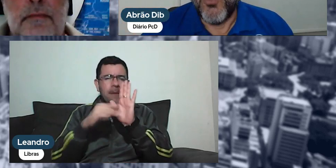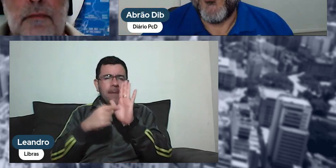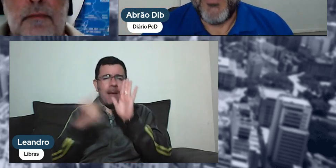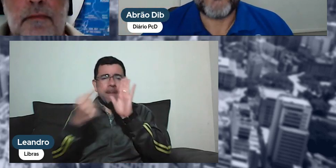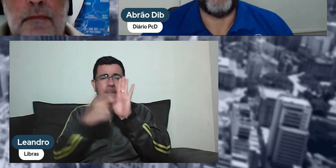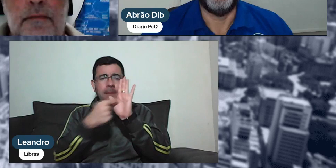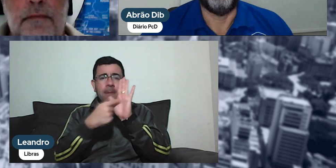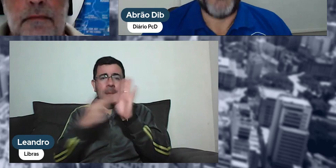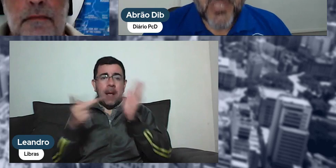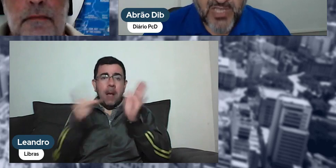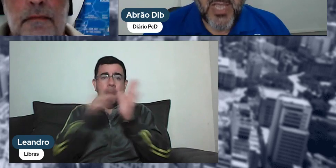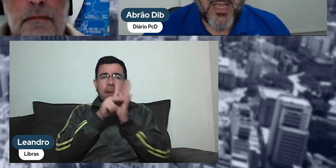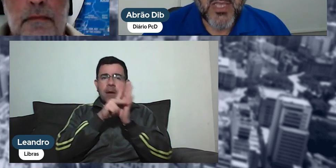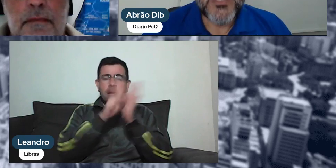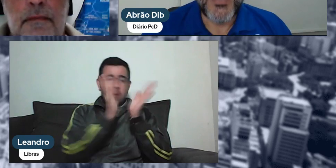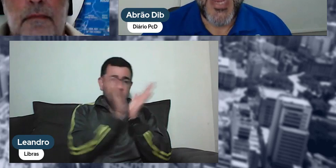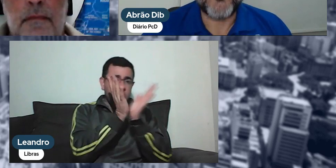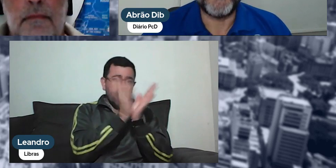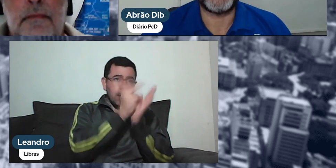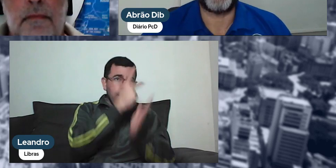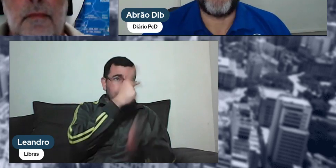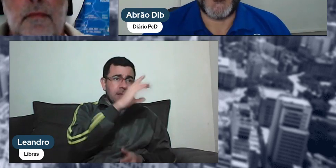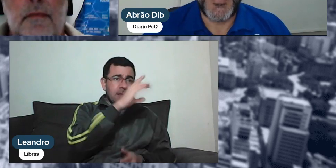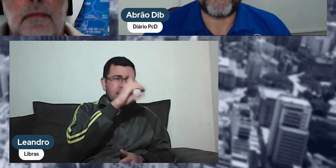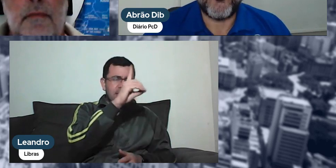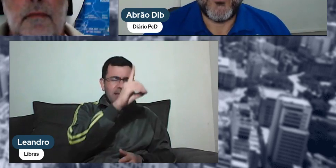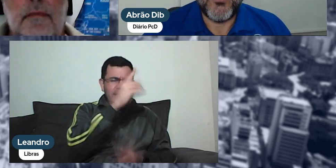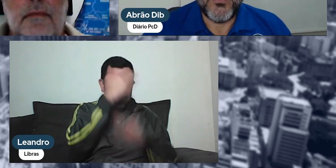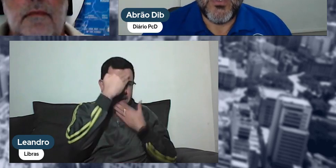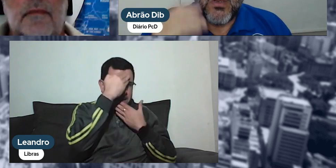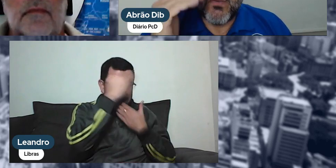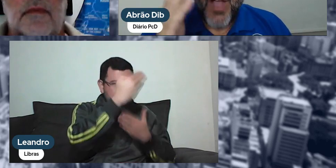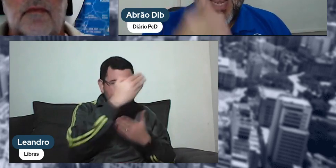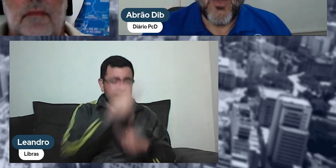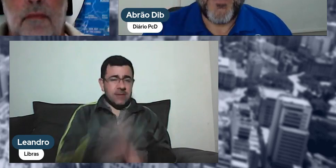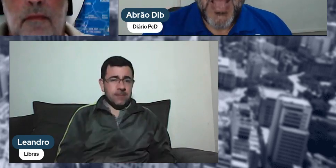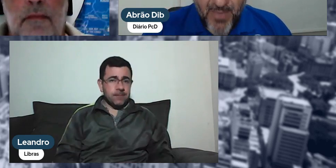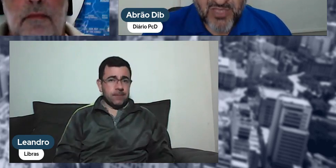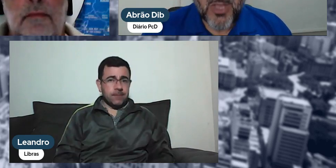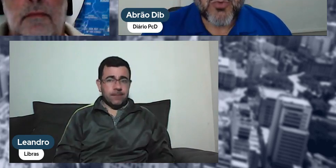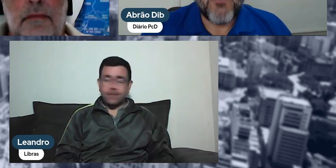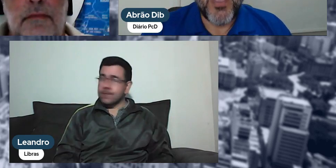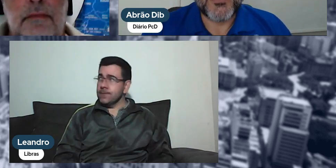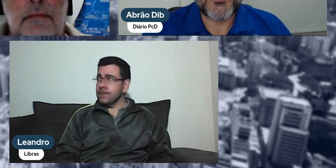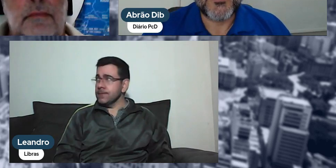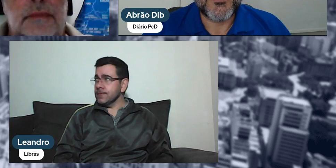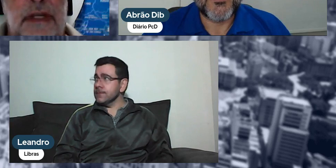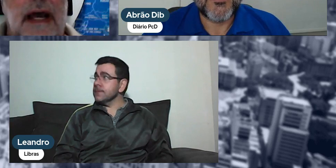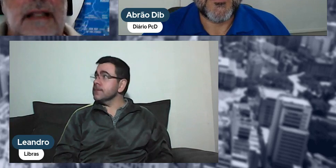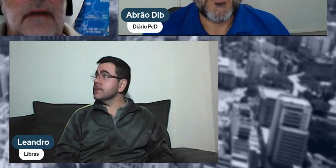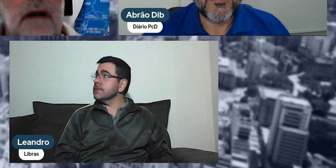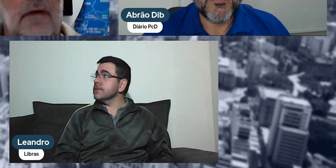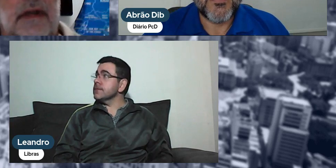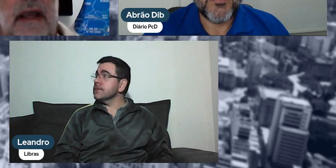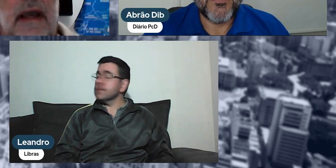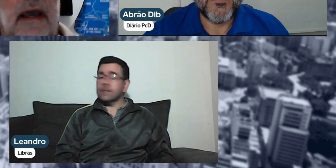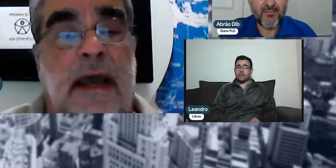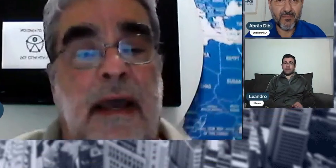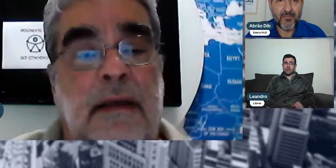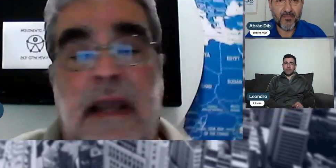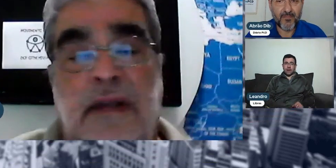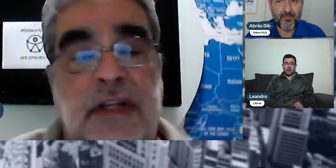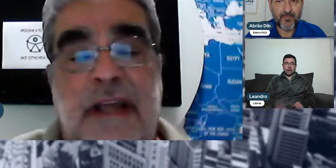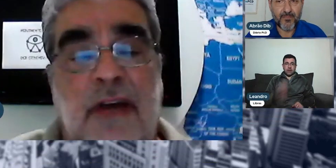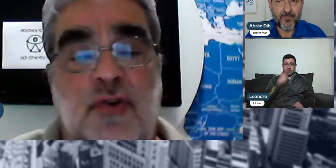do movimento PCD. Zé Carlos, muitíssimo obrigado, valeu, parabéns mais uma vez. De nada, Abraão, e